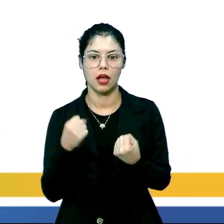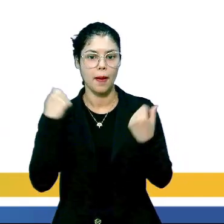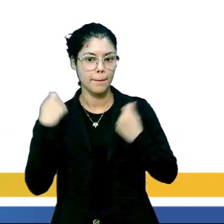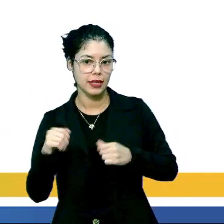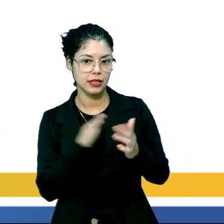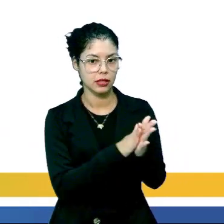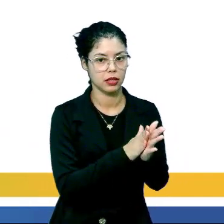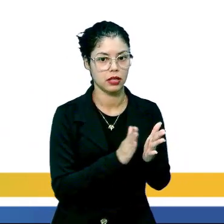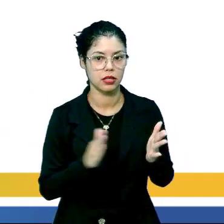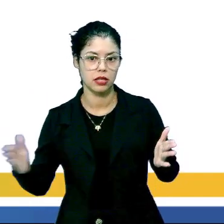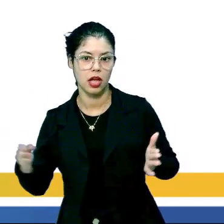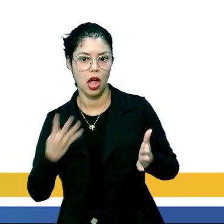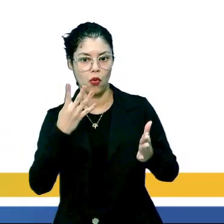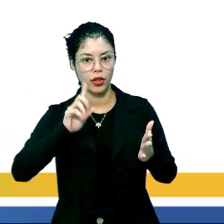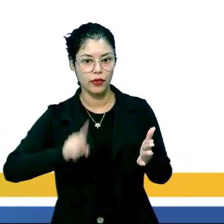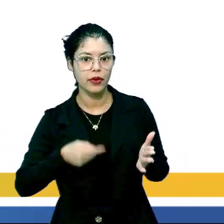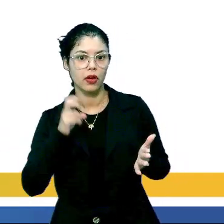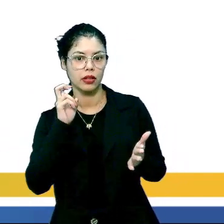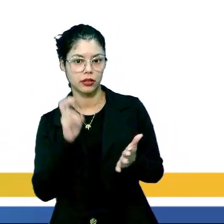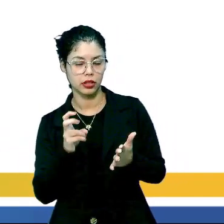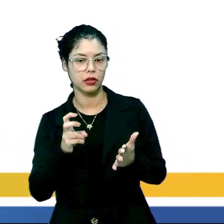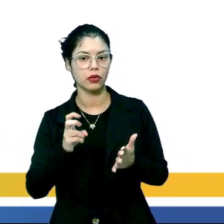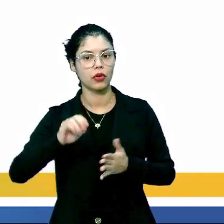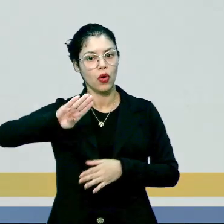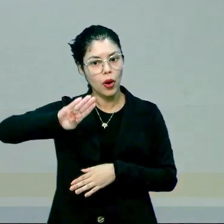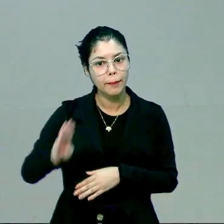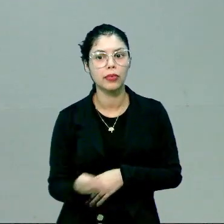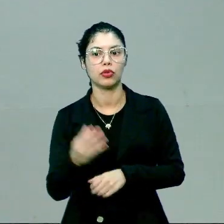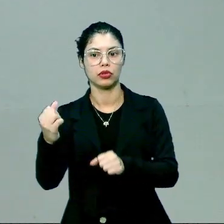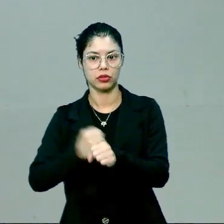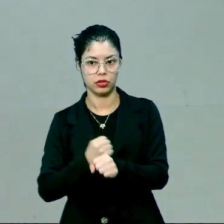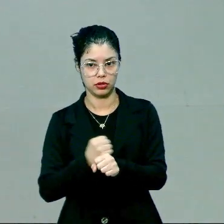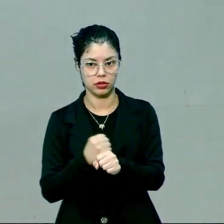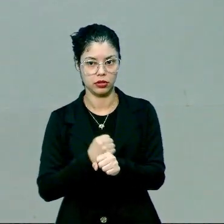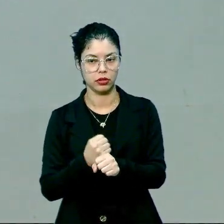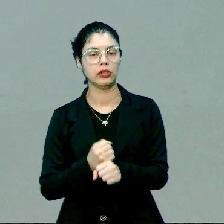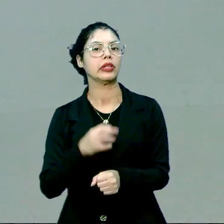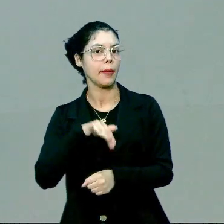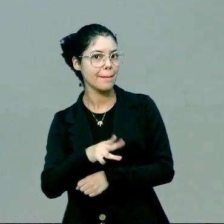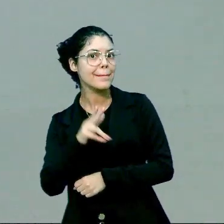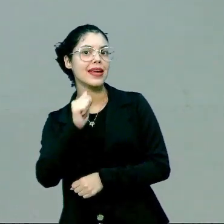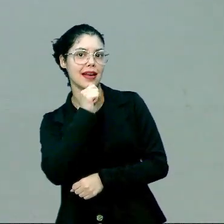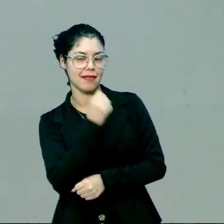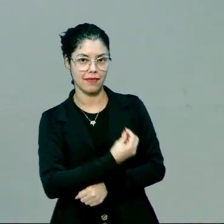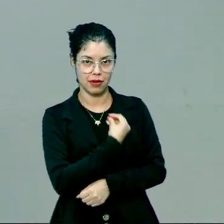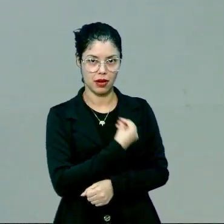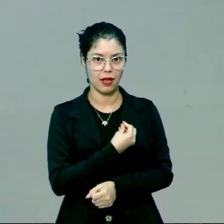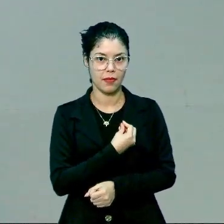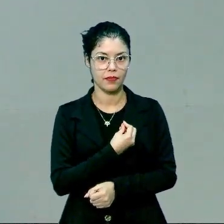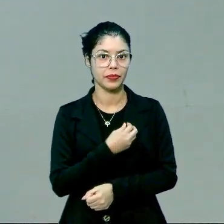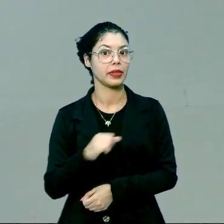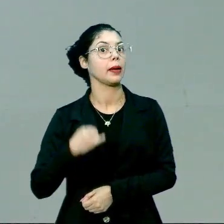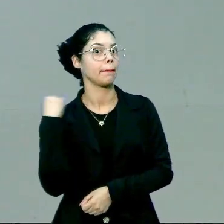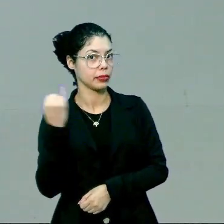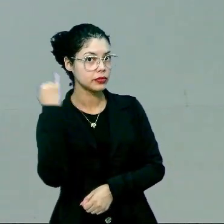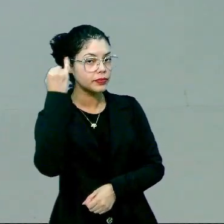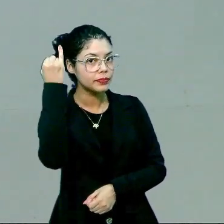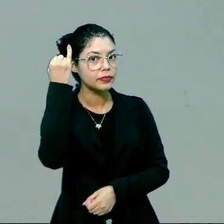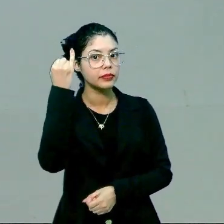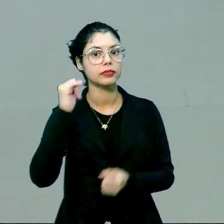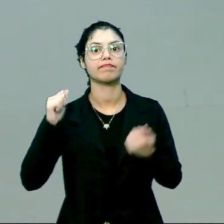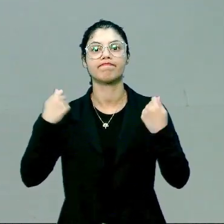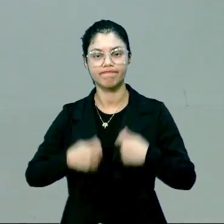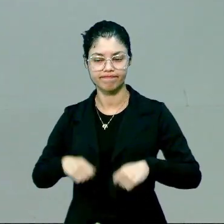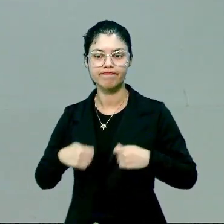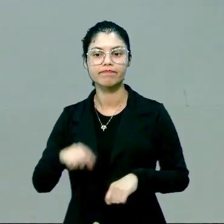tem que ter passado aí 4,5 bilhões de anos. Então, o tempo de meia-vida, ele é extremamente importante, extremamente